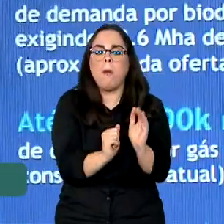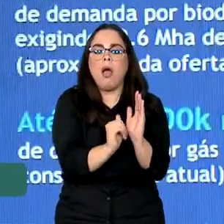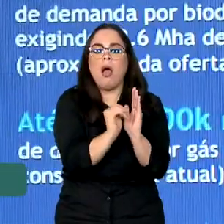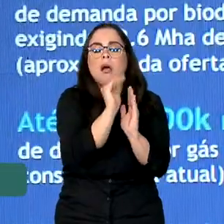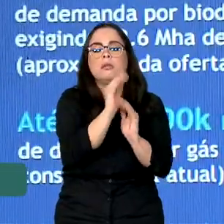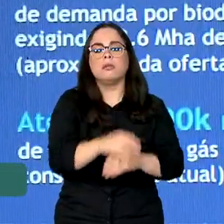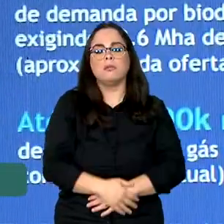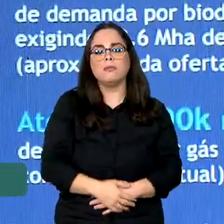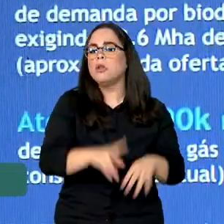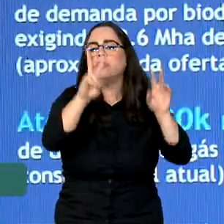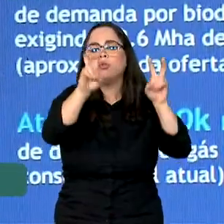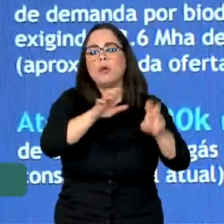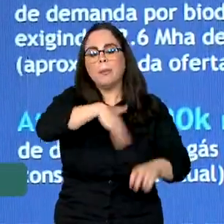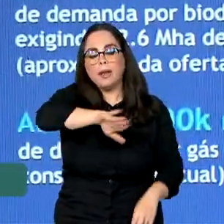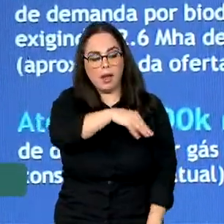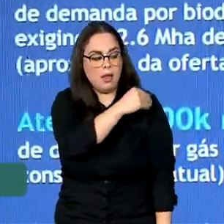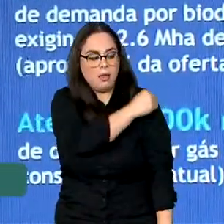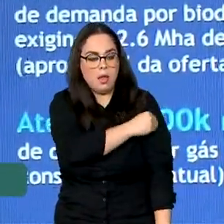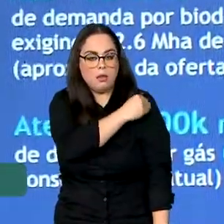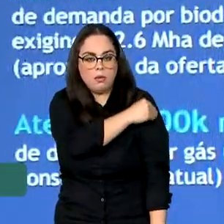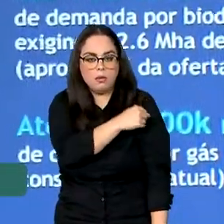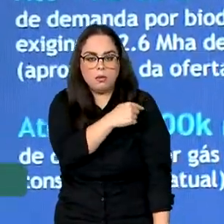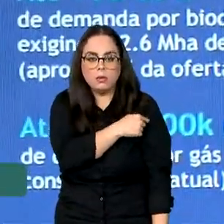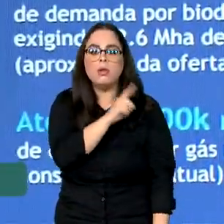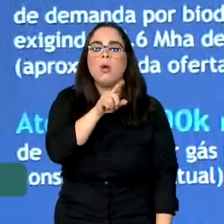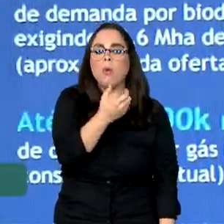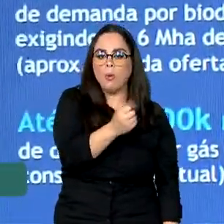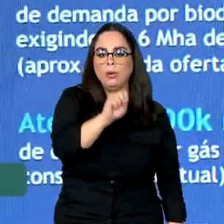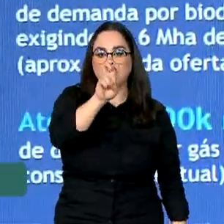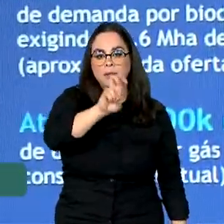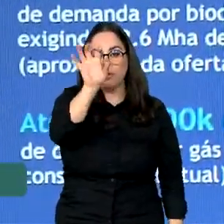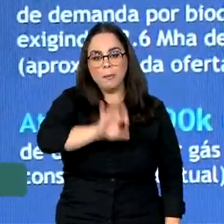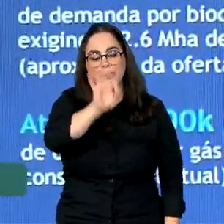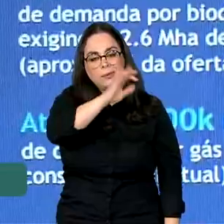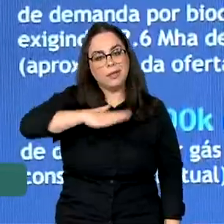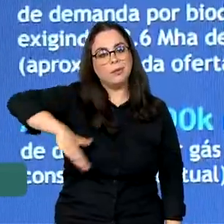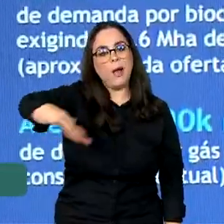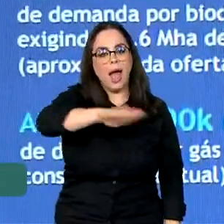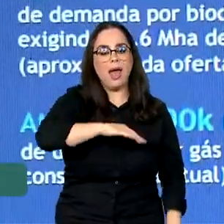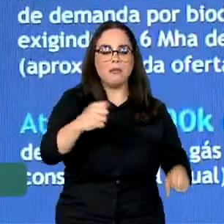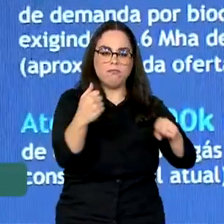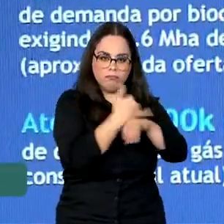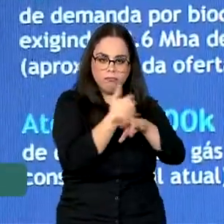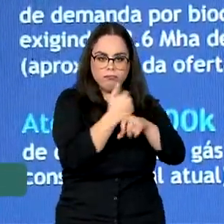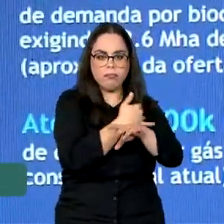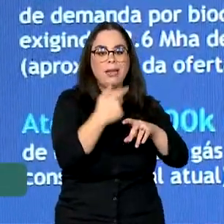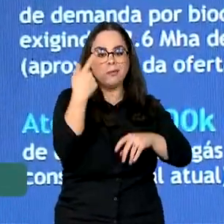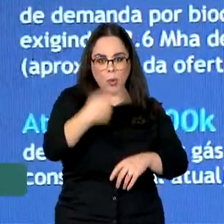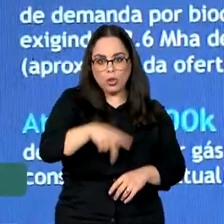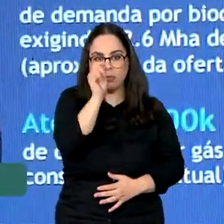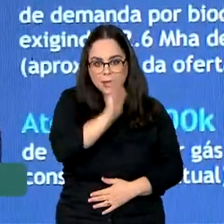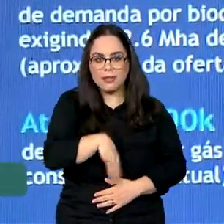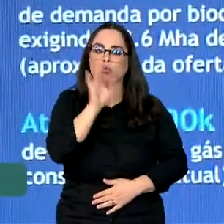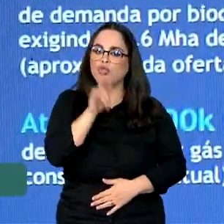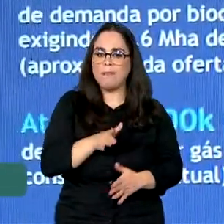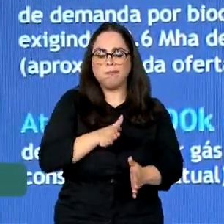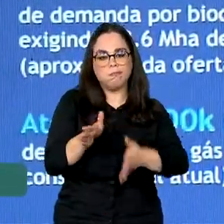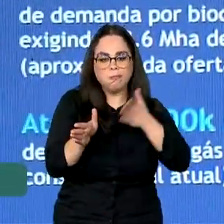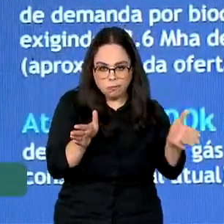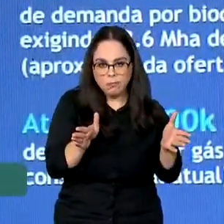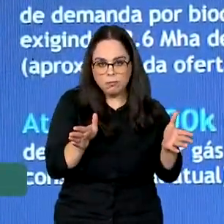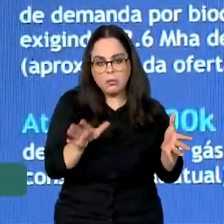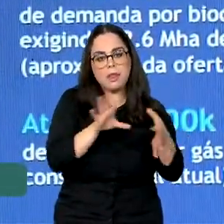O etanol, 85% da nossa frota de veículos é flex. E nós temos